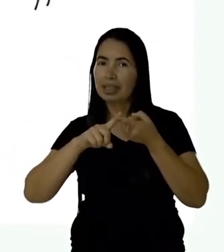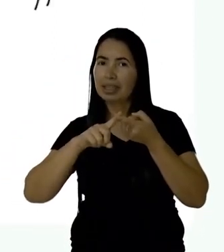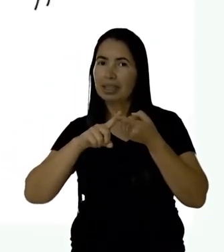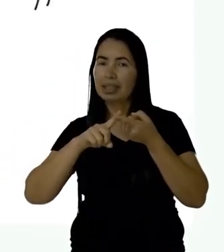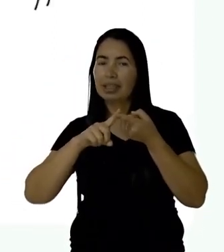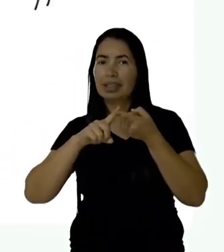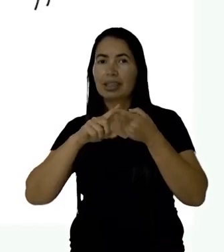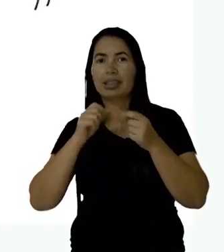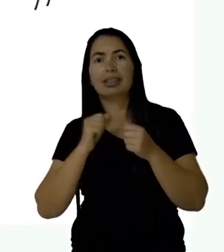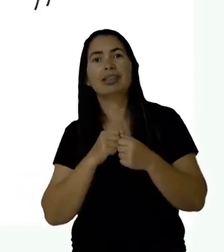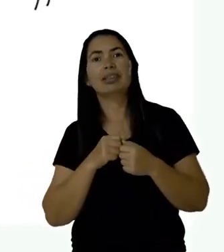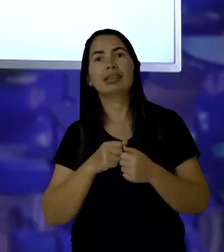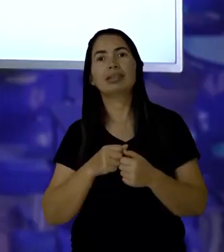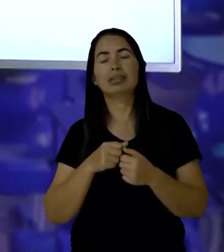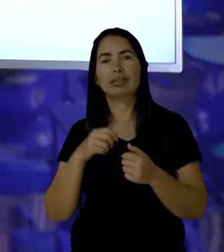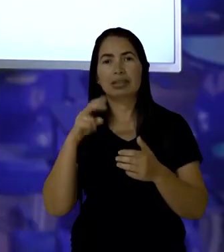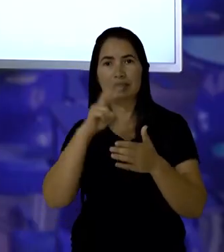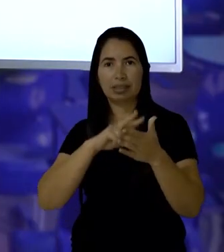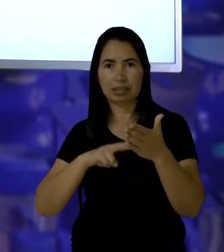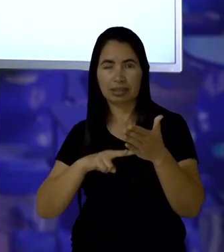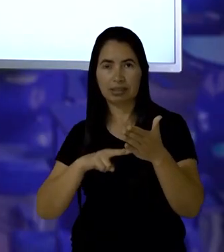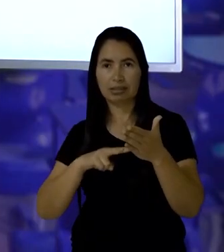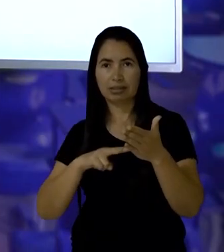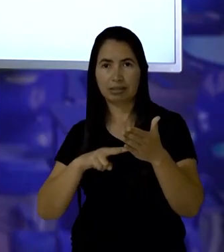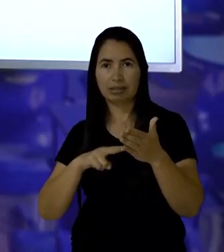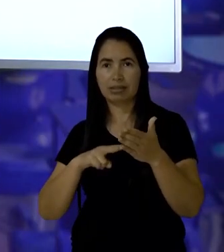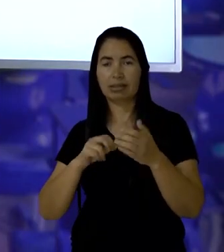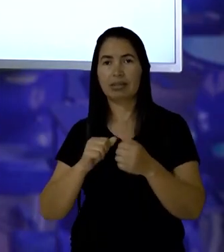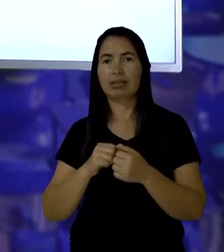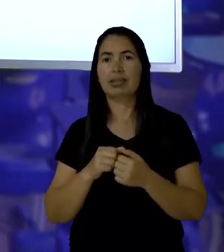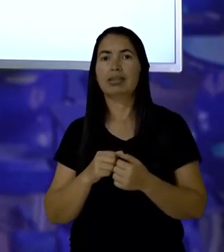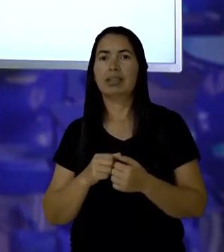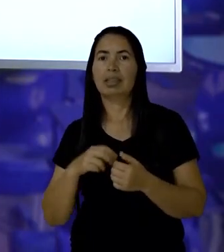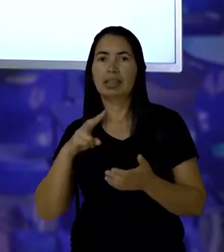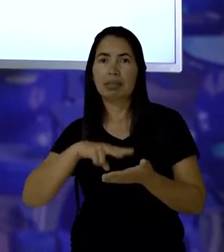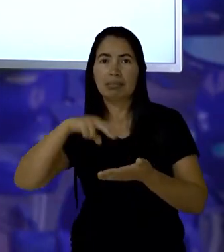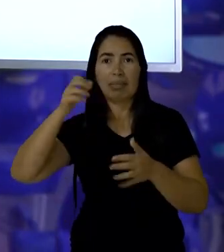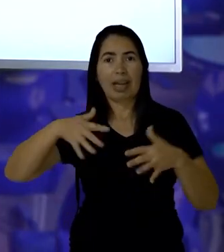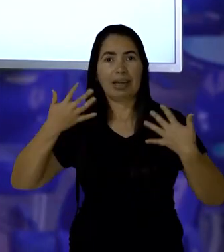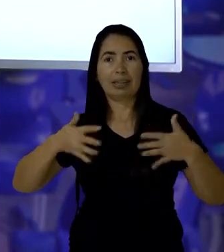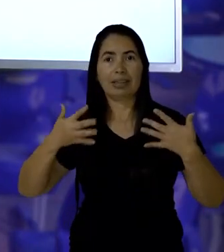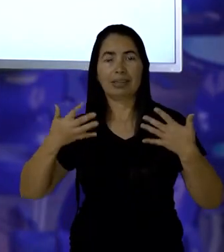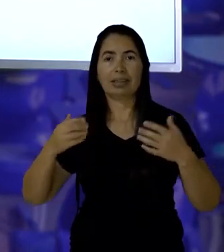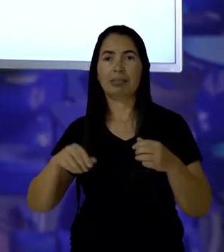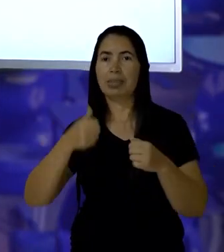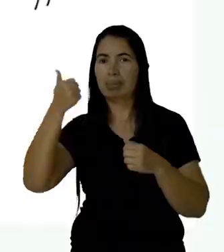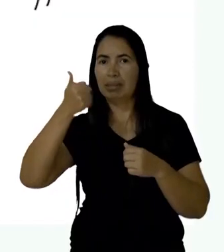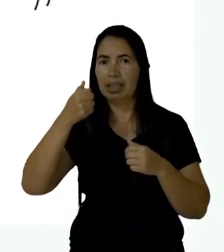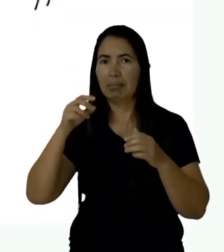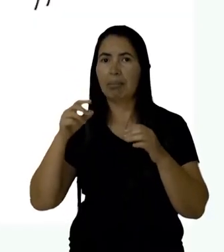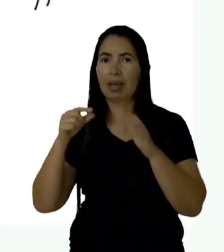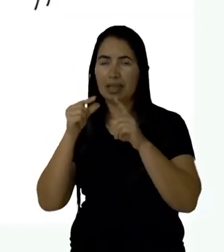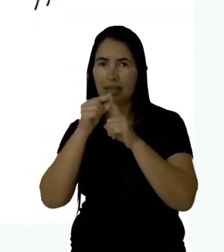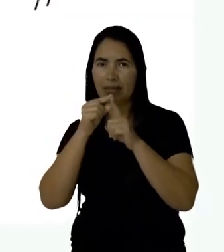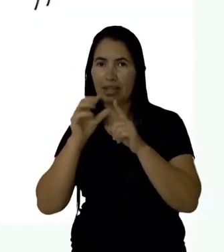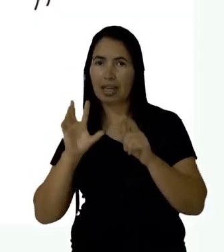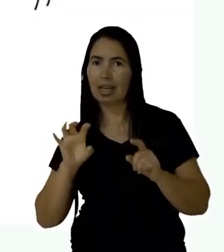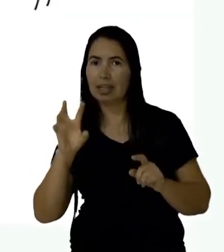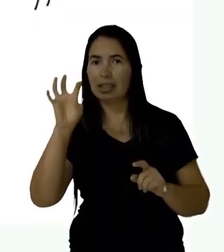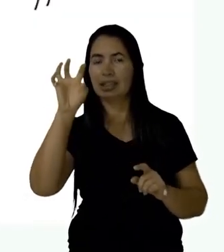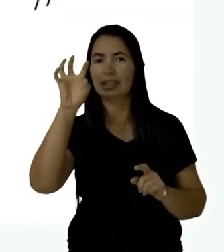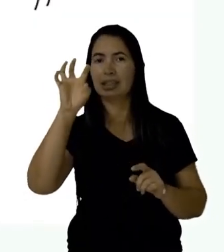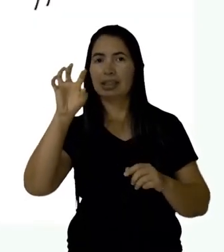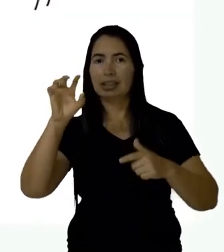entreter o leitor. Agora, observe essas duas palavras. A primeira é